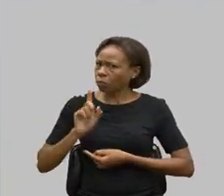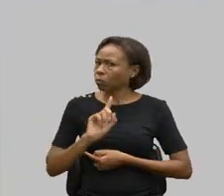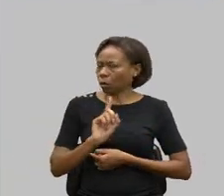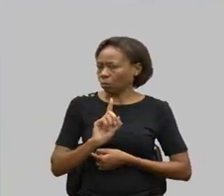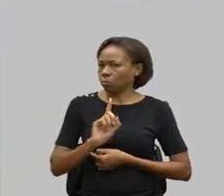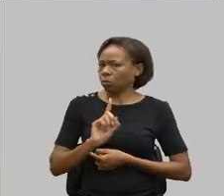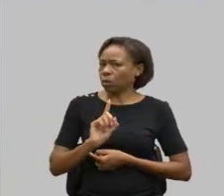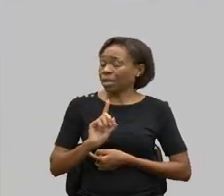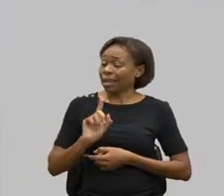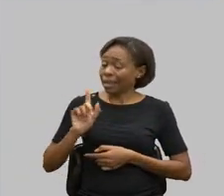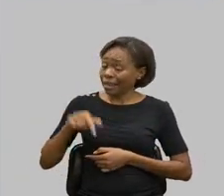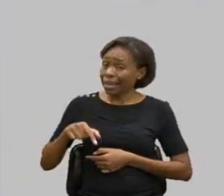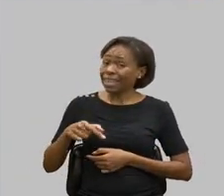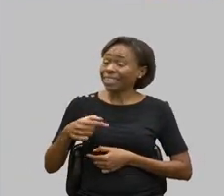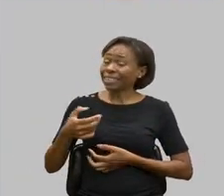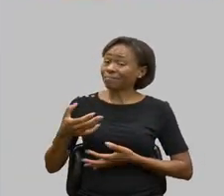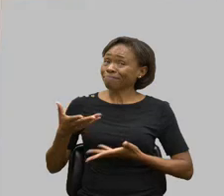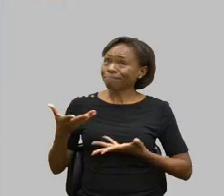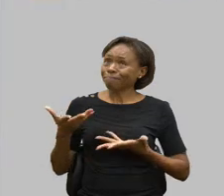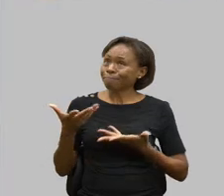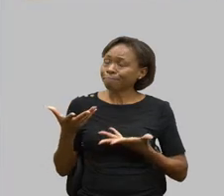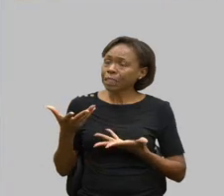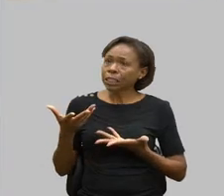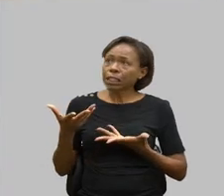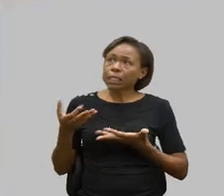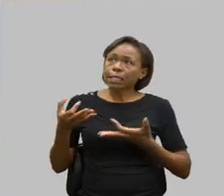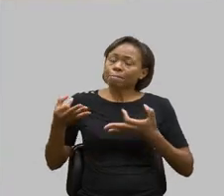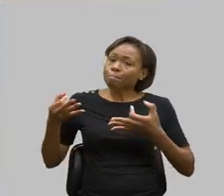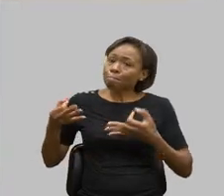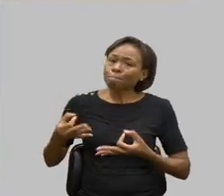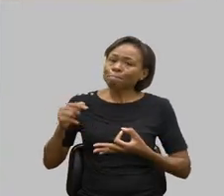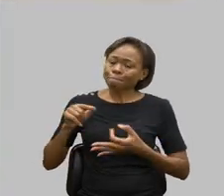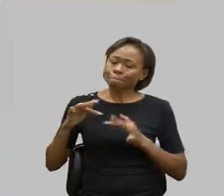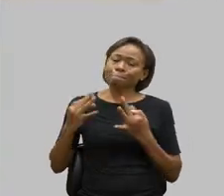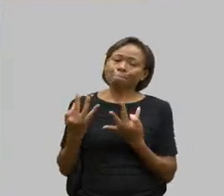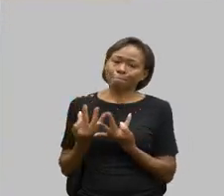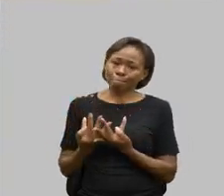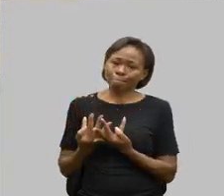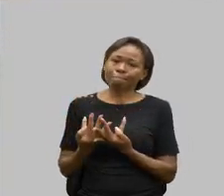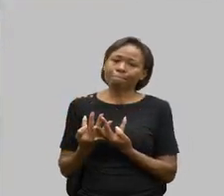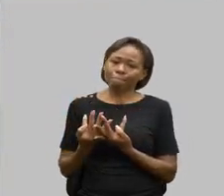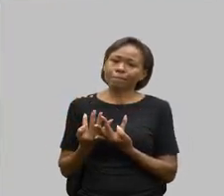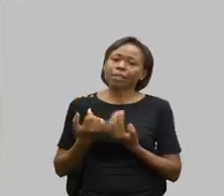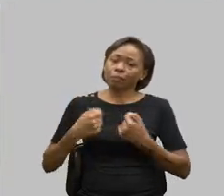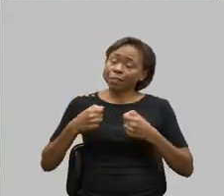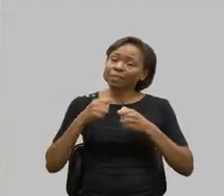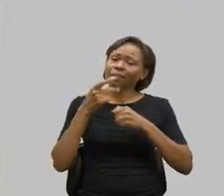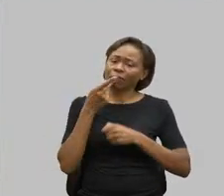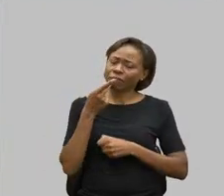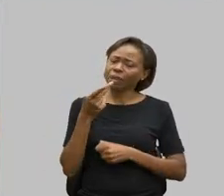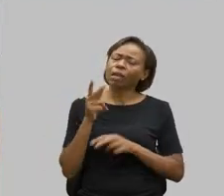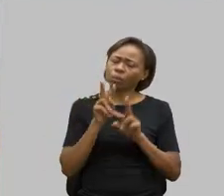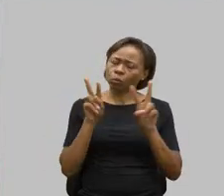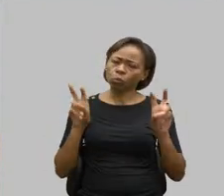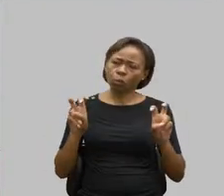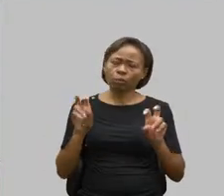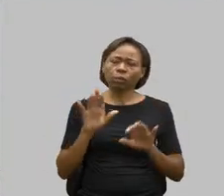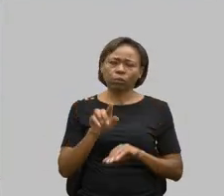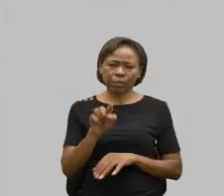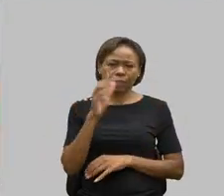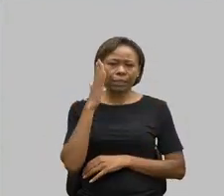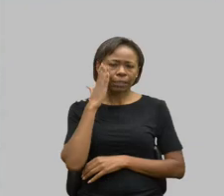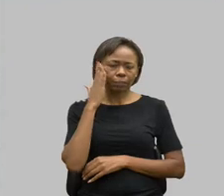importância de nós falarmos sobre isso e atuarmos sobre isso. Para vocês terem uma ideia,